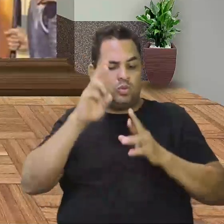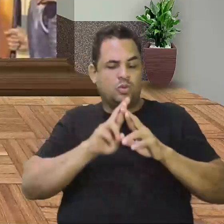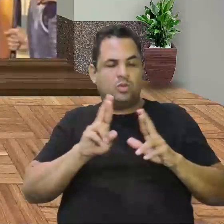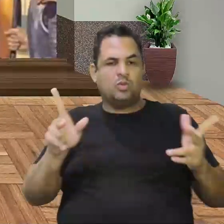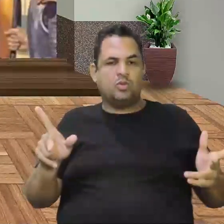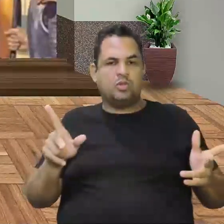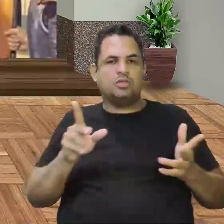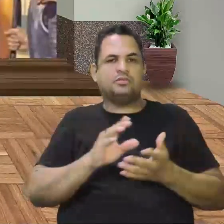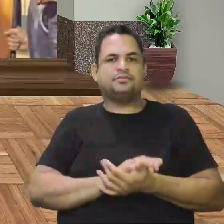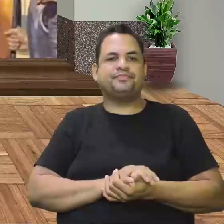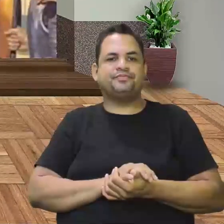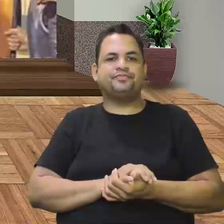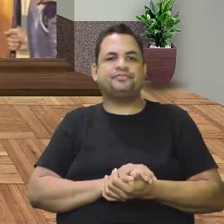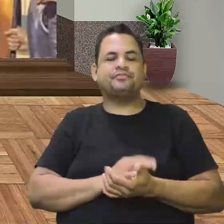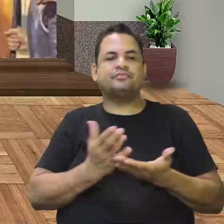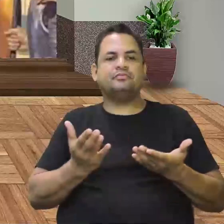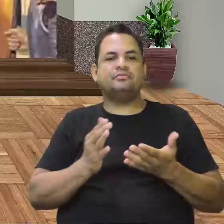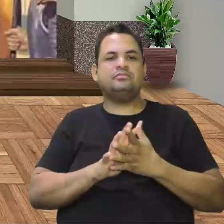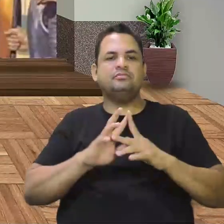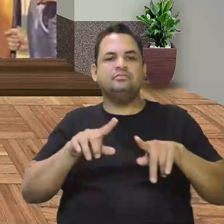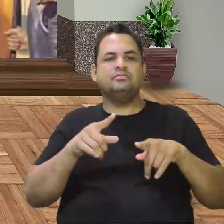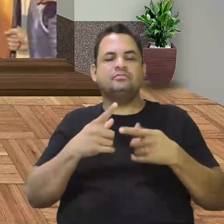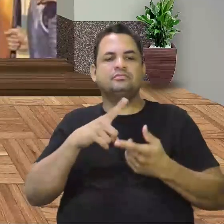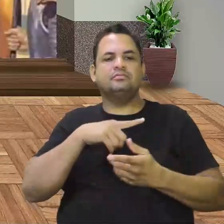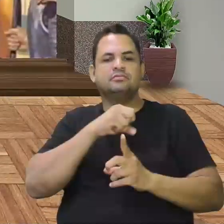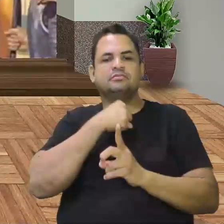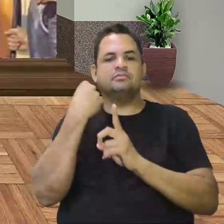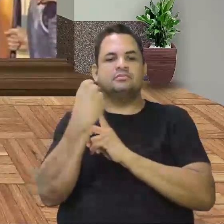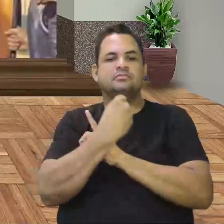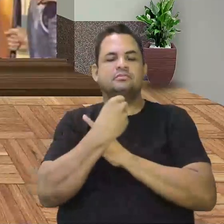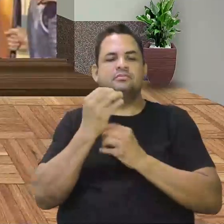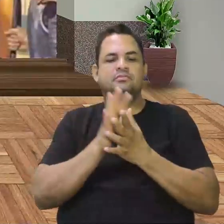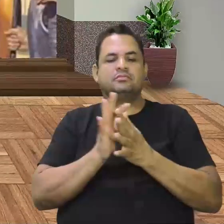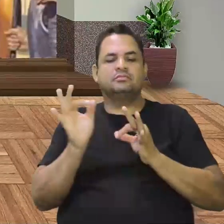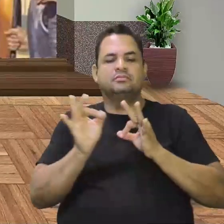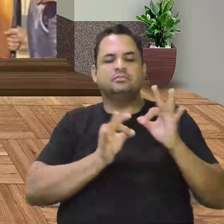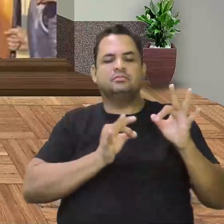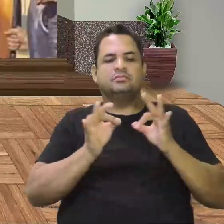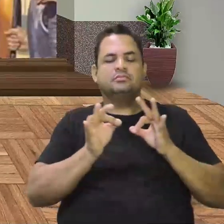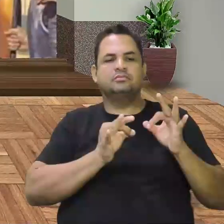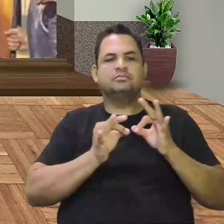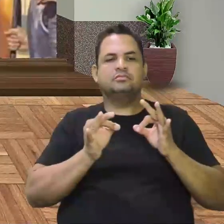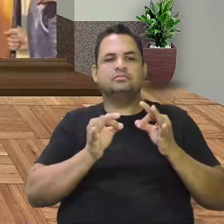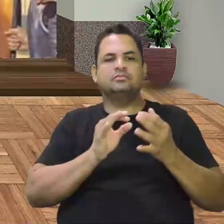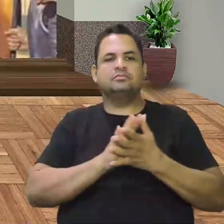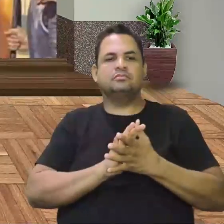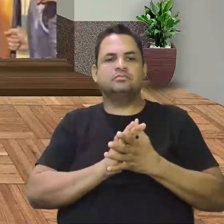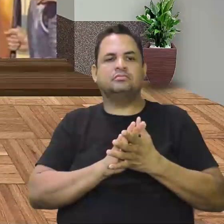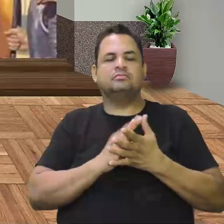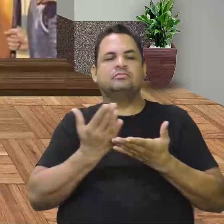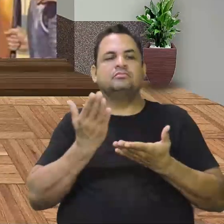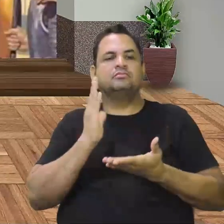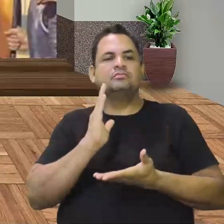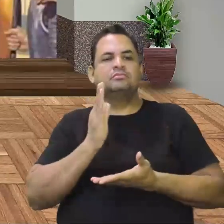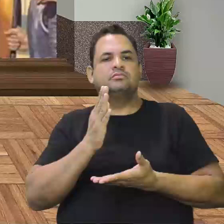culturas, tradições diferentes. Mas têm uma sociedade organizada. Nós vimos já na aula anterior,